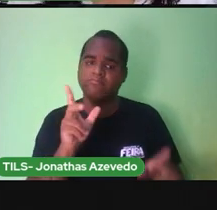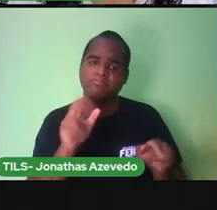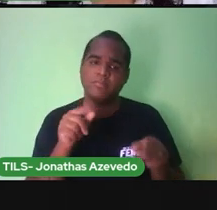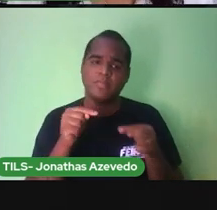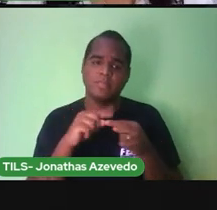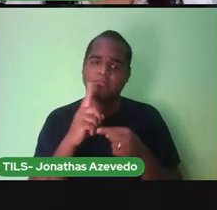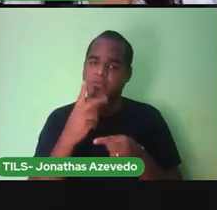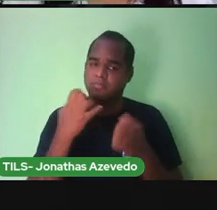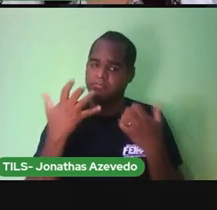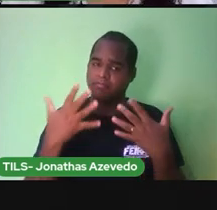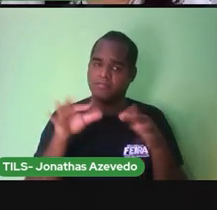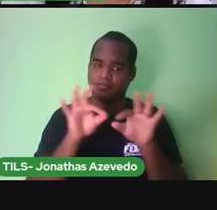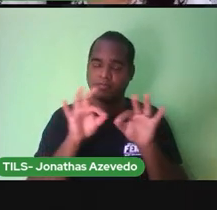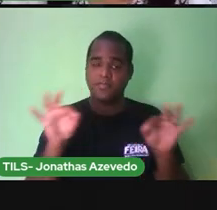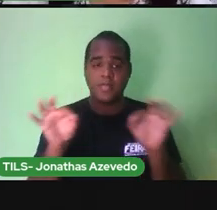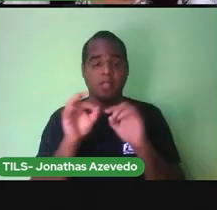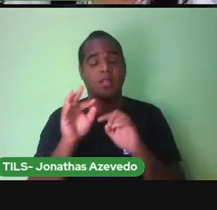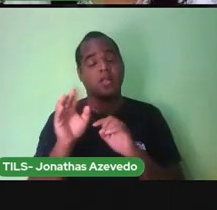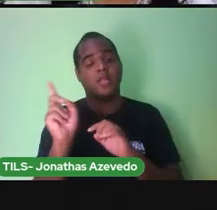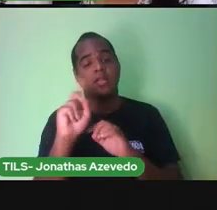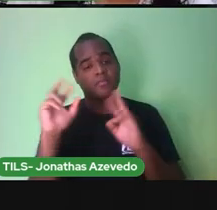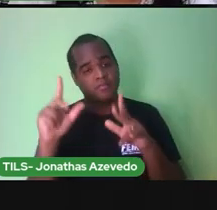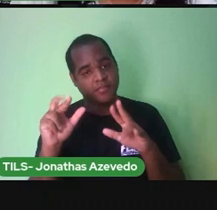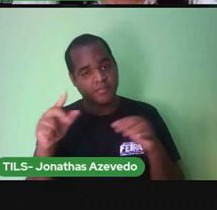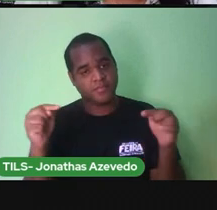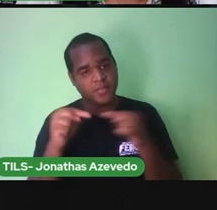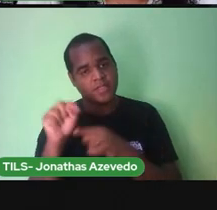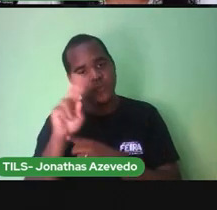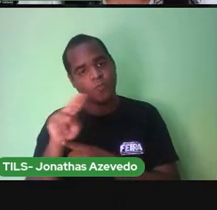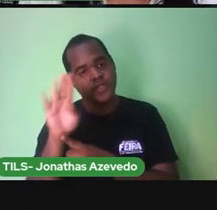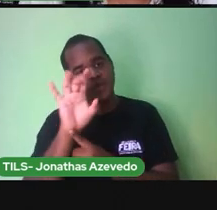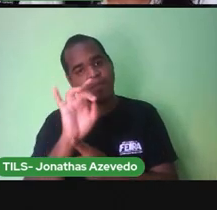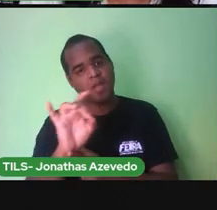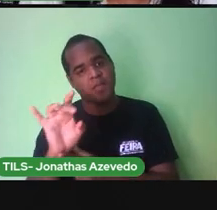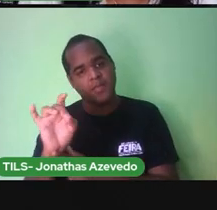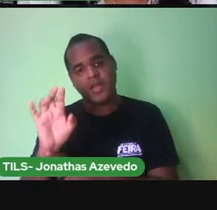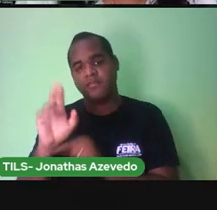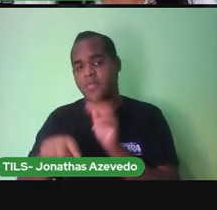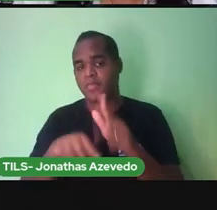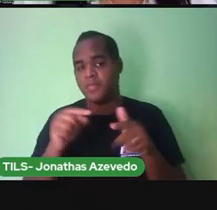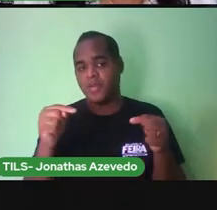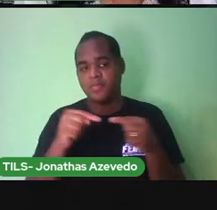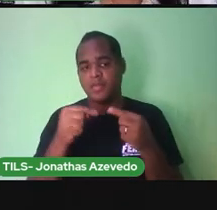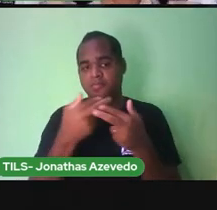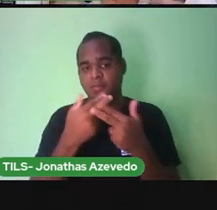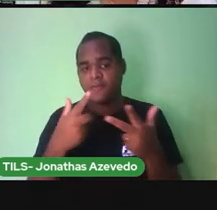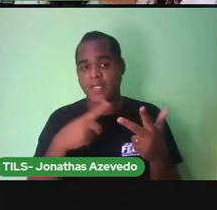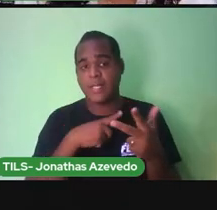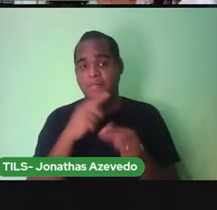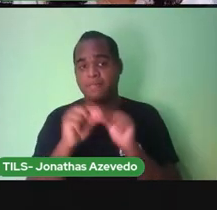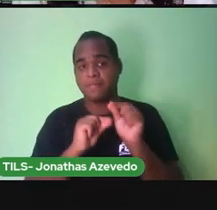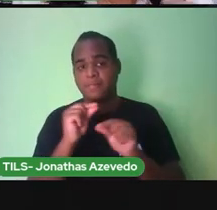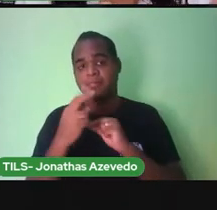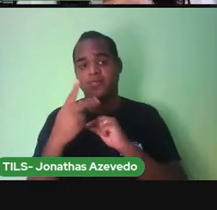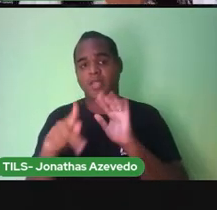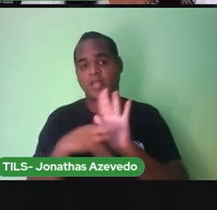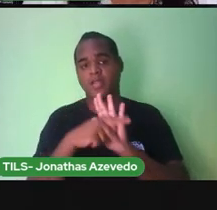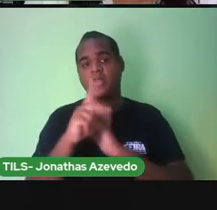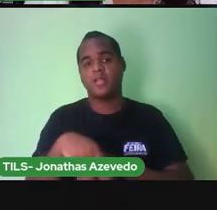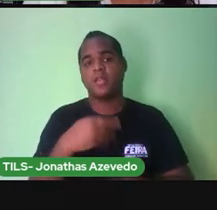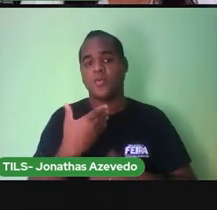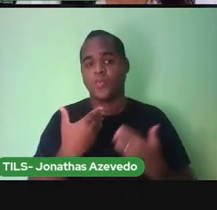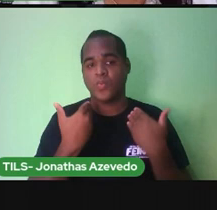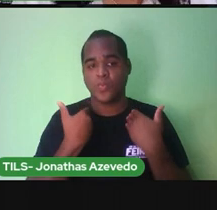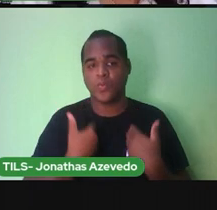convencionais Cada um Utiliza Parte do corpo E nós somos Como nós já